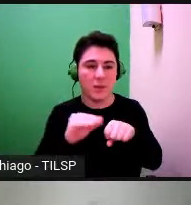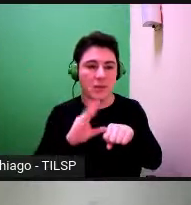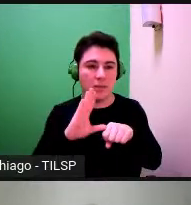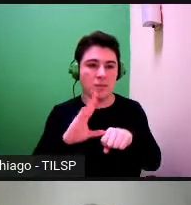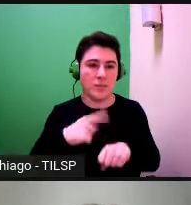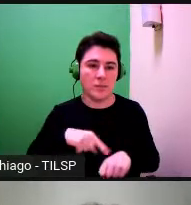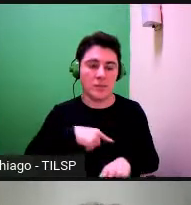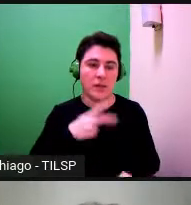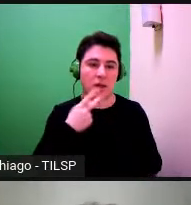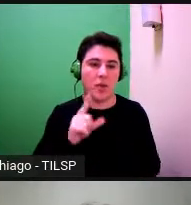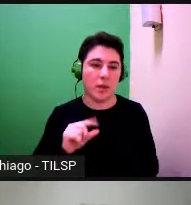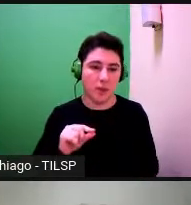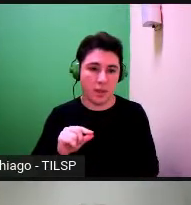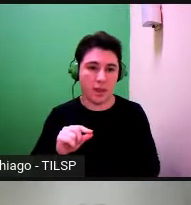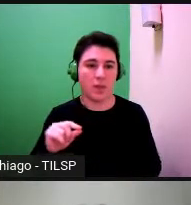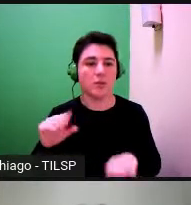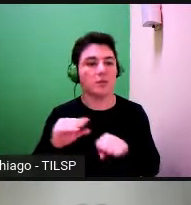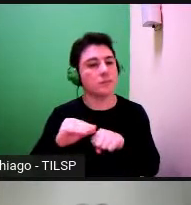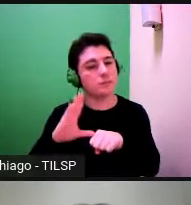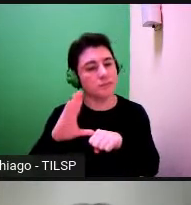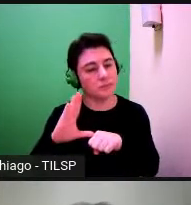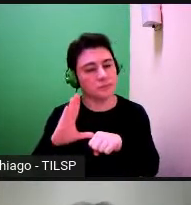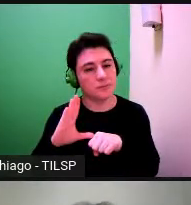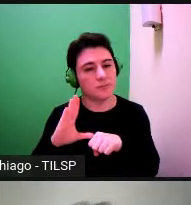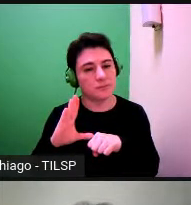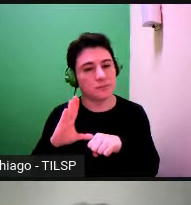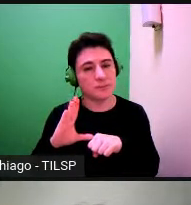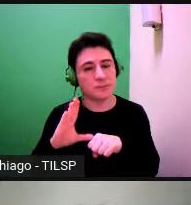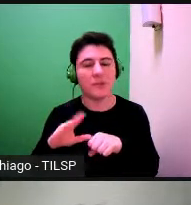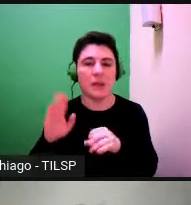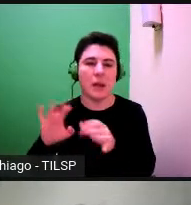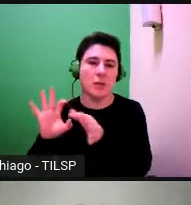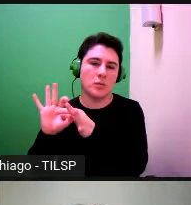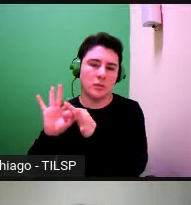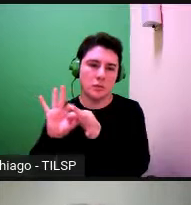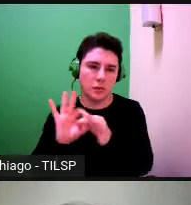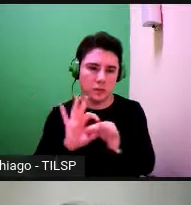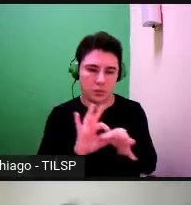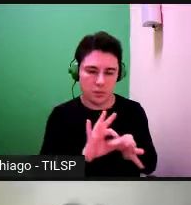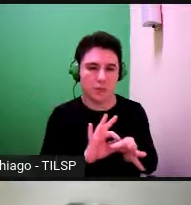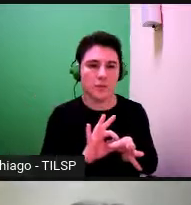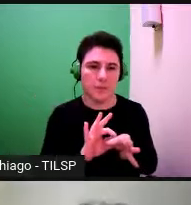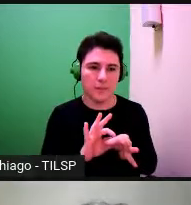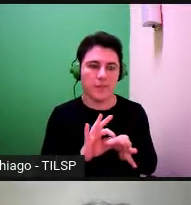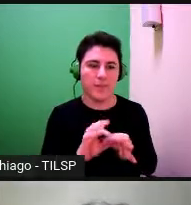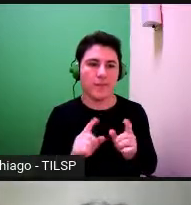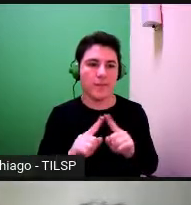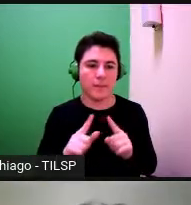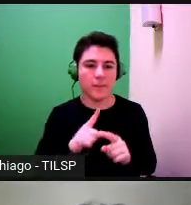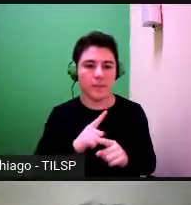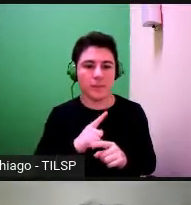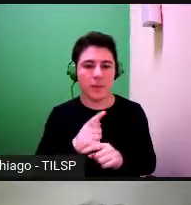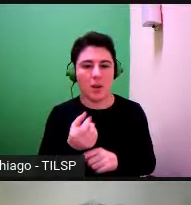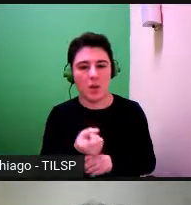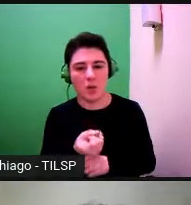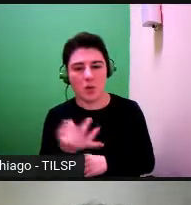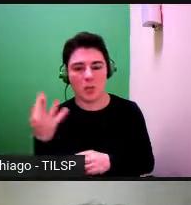a falar é um conhecimento que é textualizado volta a dizer ficarão aquelas pequenas exceções